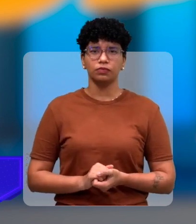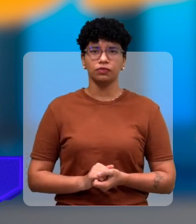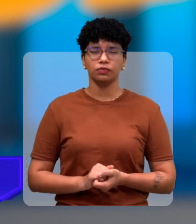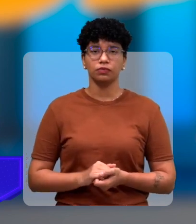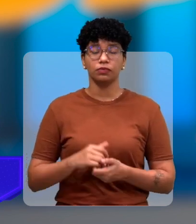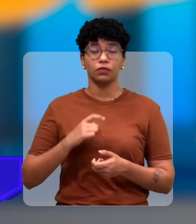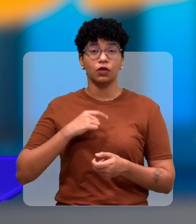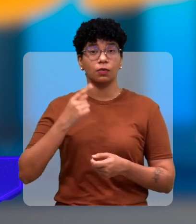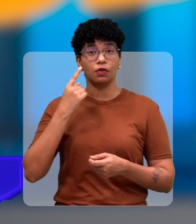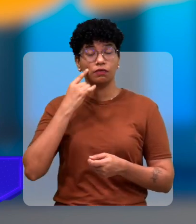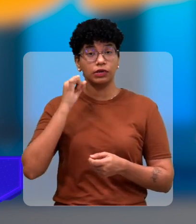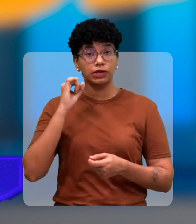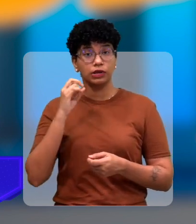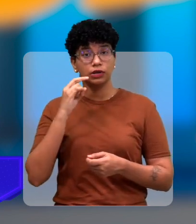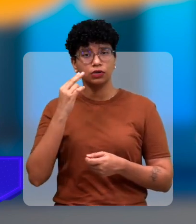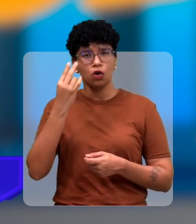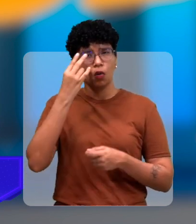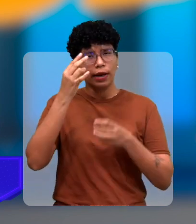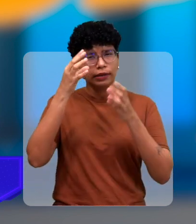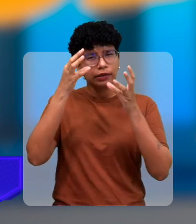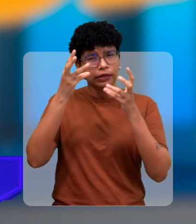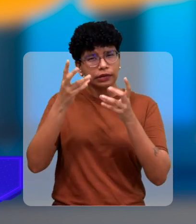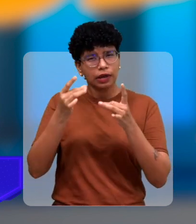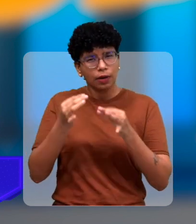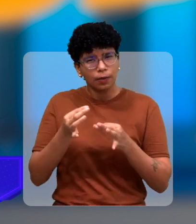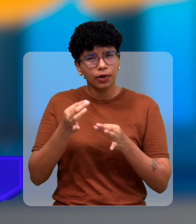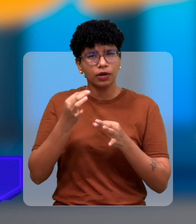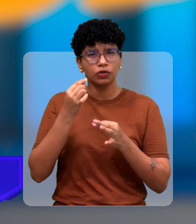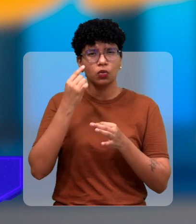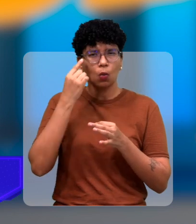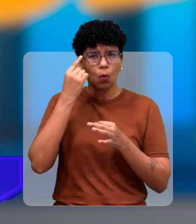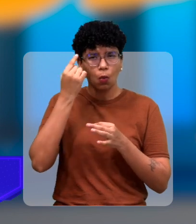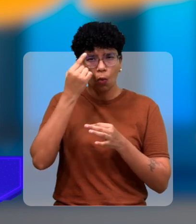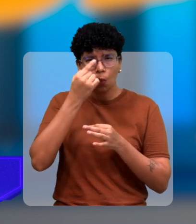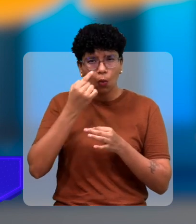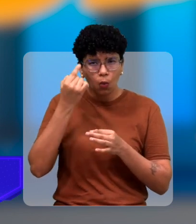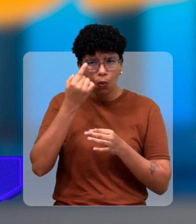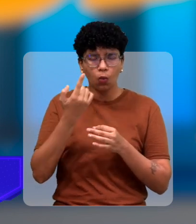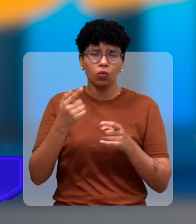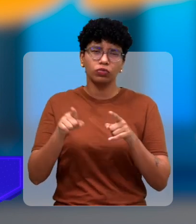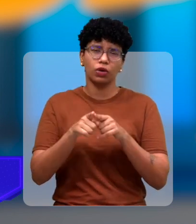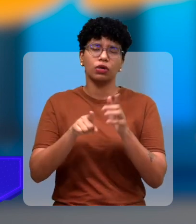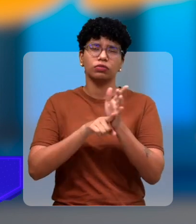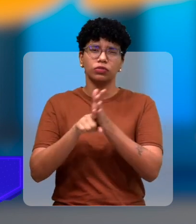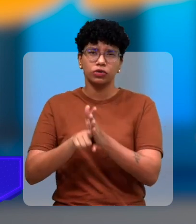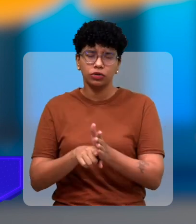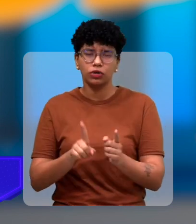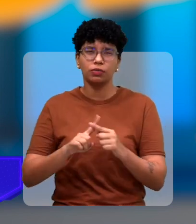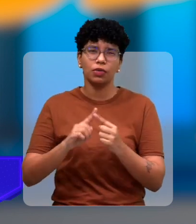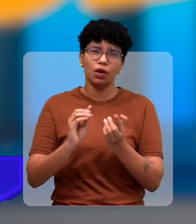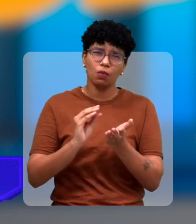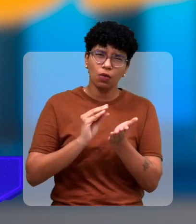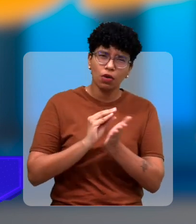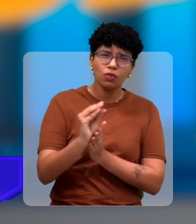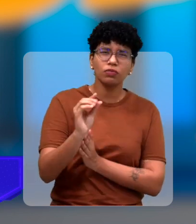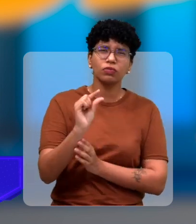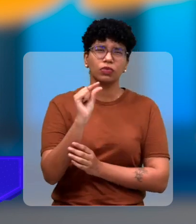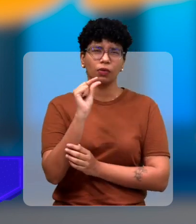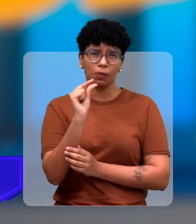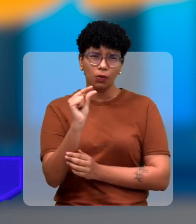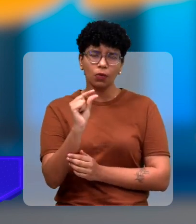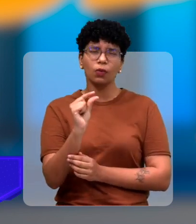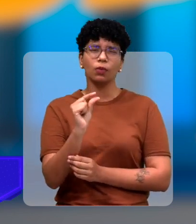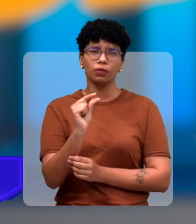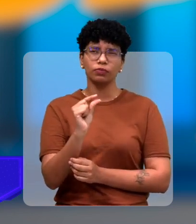que é para ver a retina, né? Se a gente estiver ajudando no que pode, acho que não dá de ajudar tanto, porque recursos